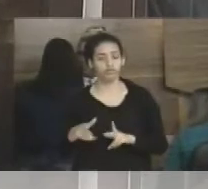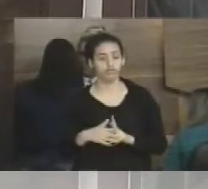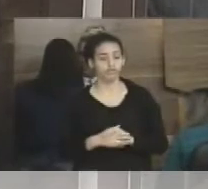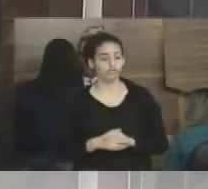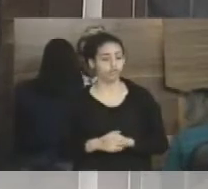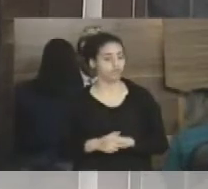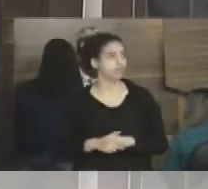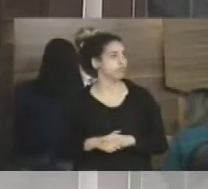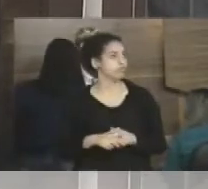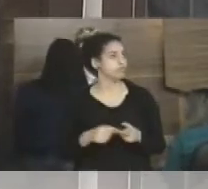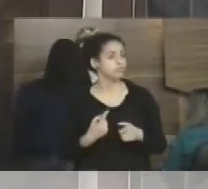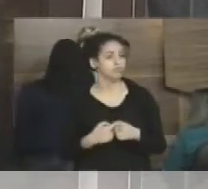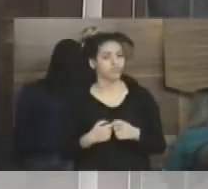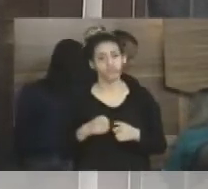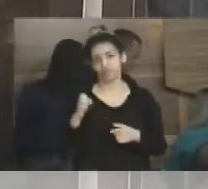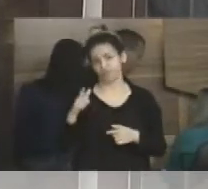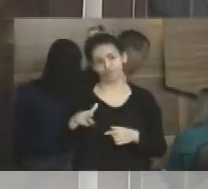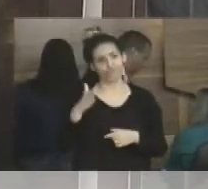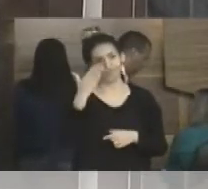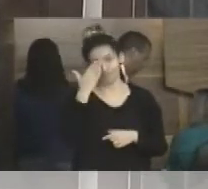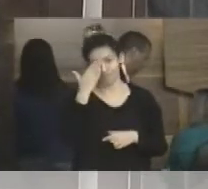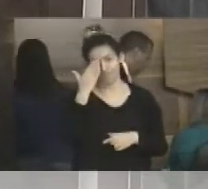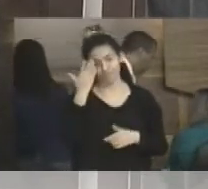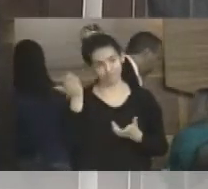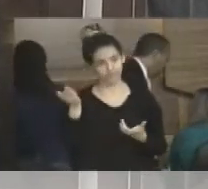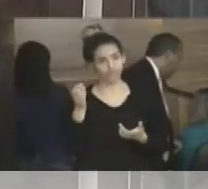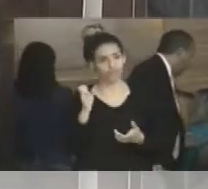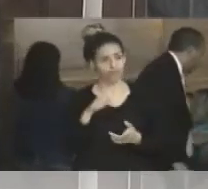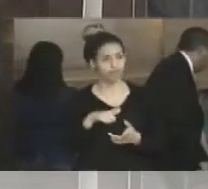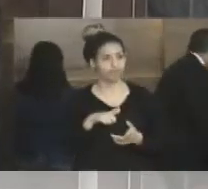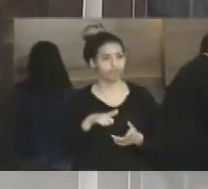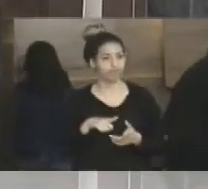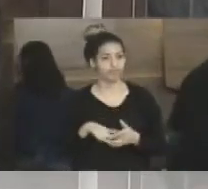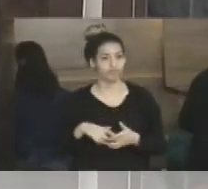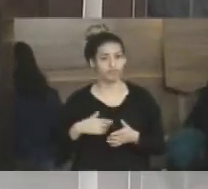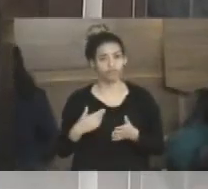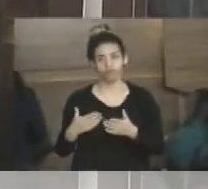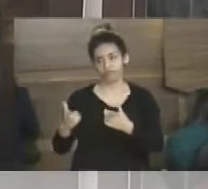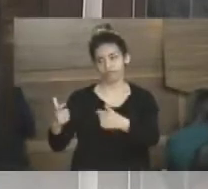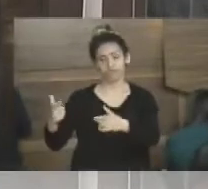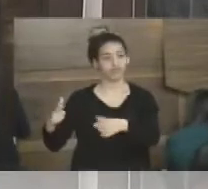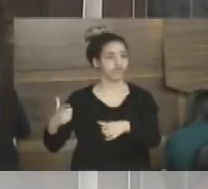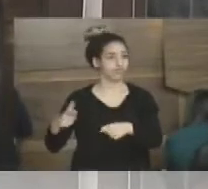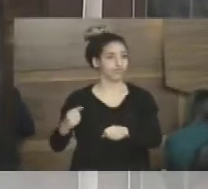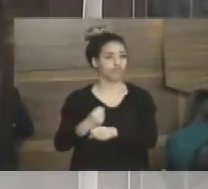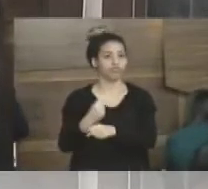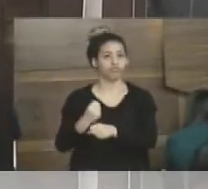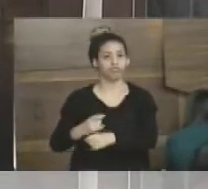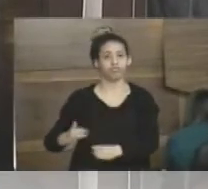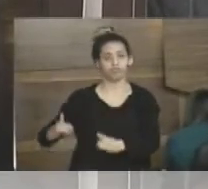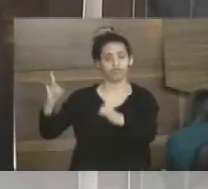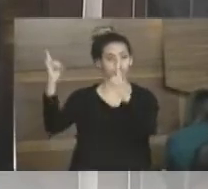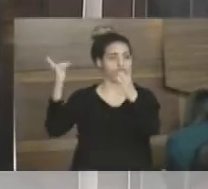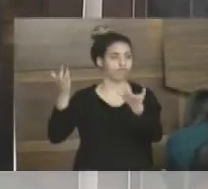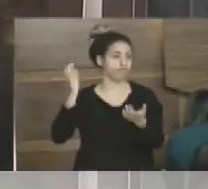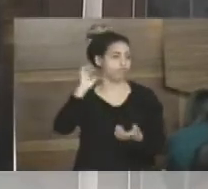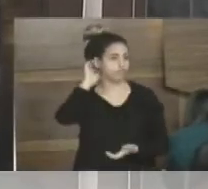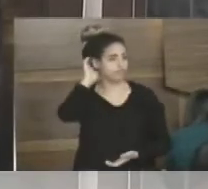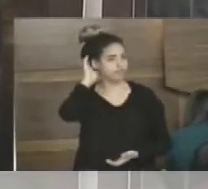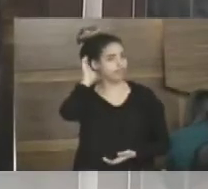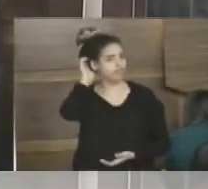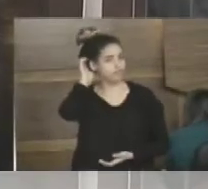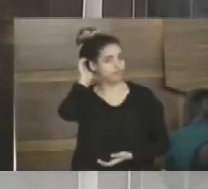na verdade, aquilo ali não é nem um shopping para nós, aquilo é galeria, construíram e empurraram aí na nossa